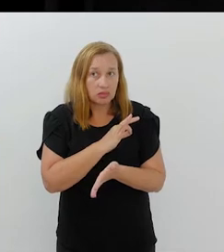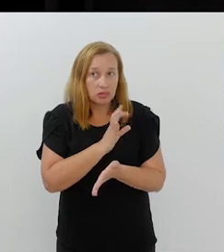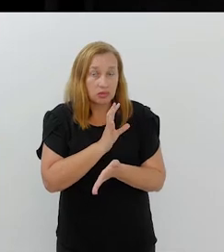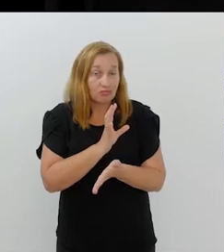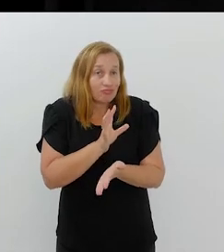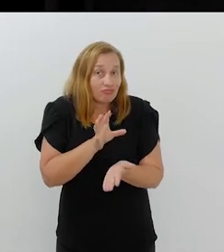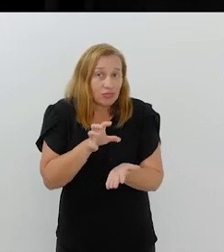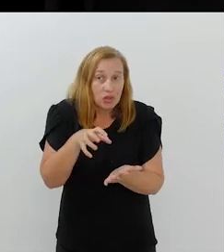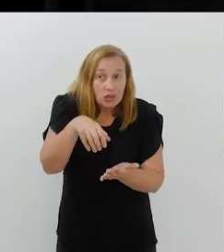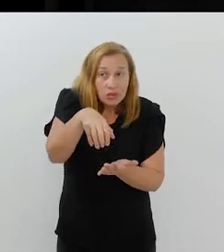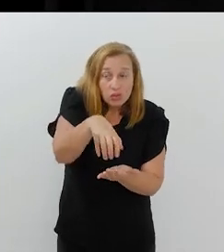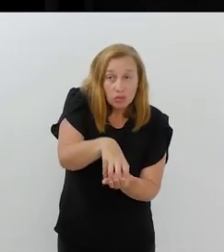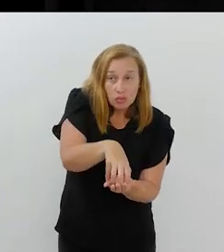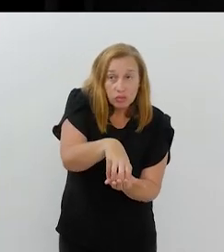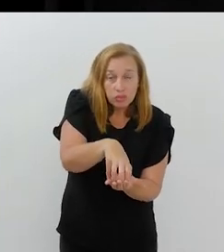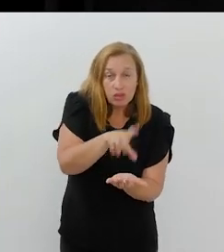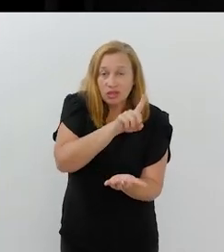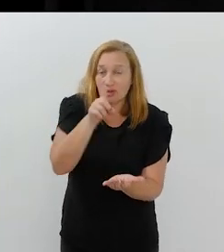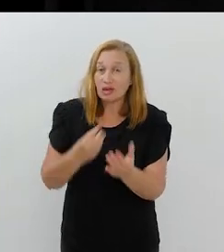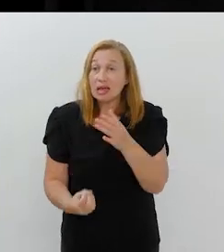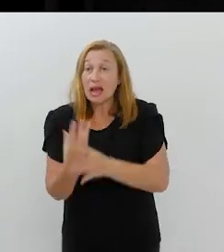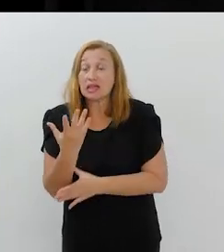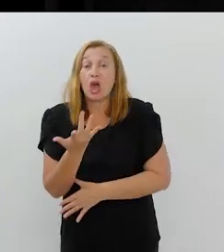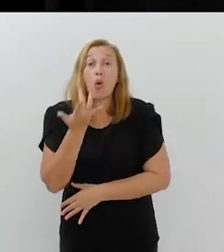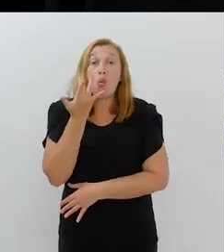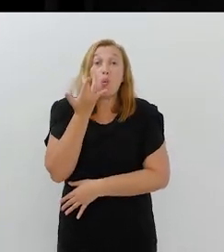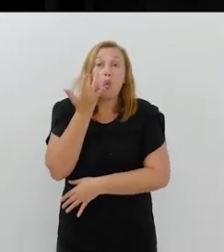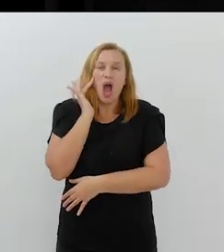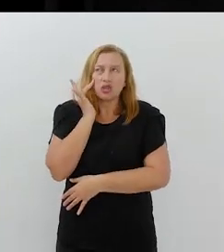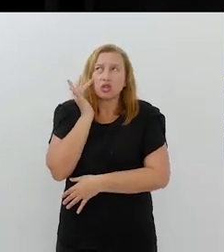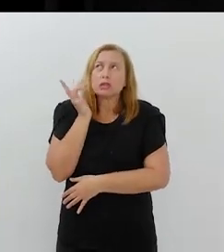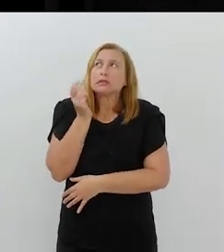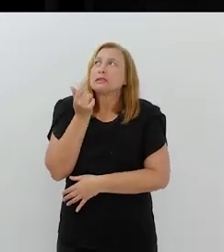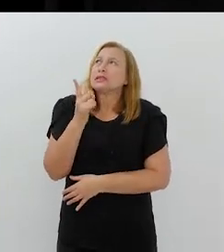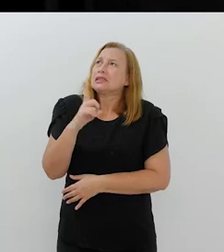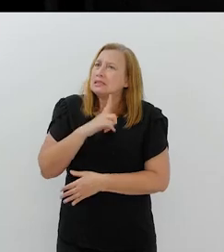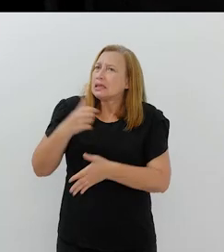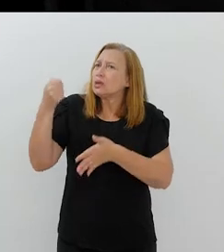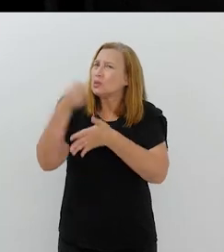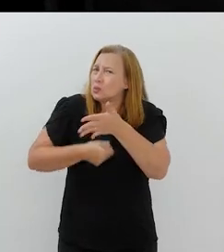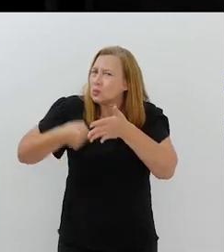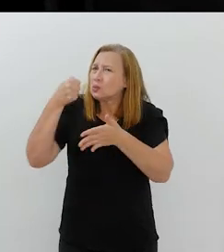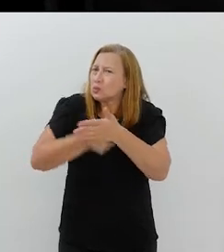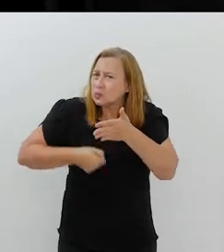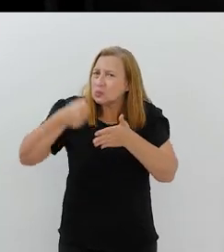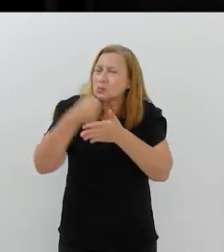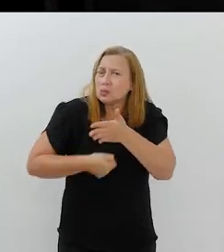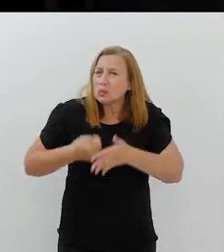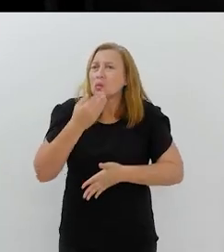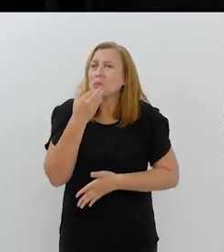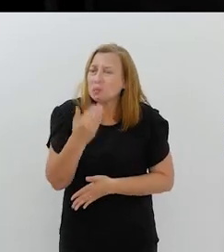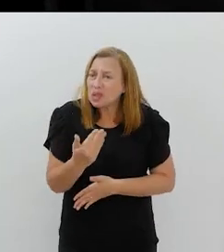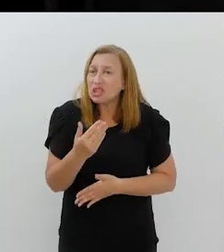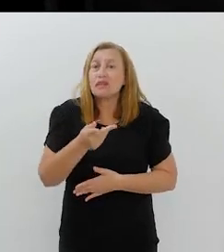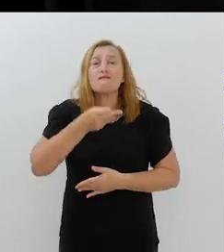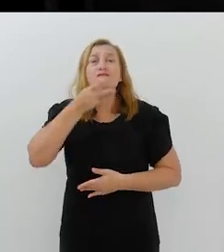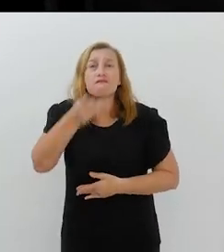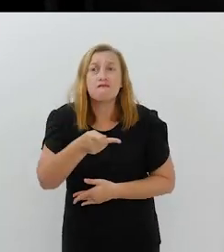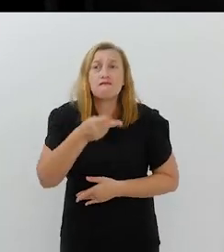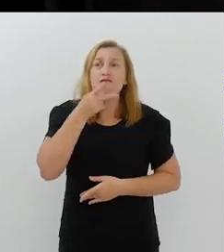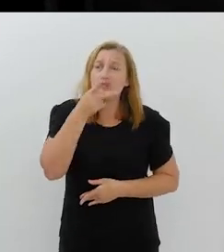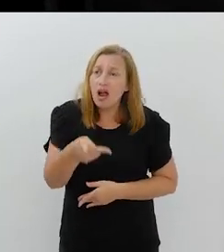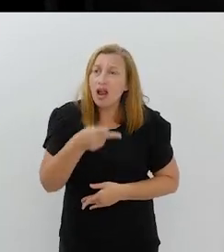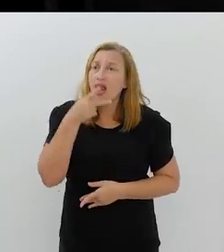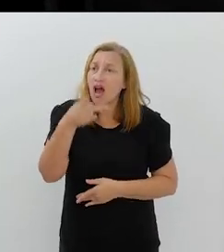e o CIAMP não saiu. E, assim, eu acho que a gente tem que lutar e tem que pedir